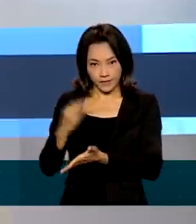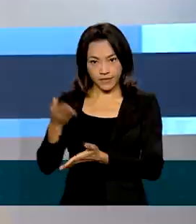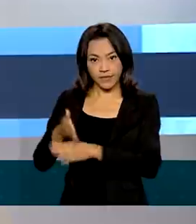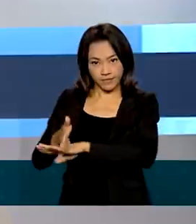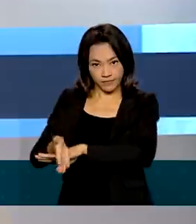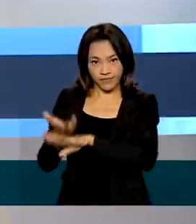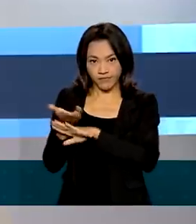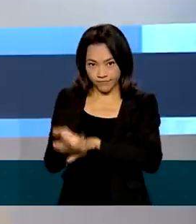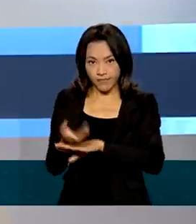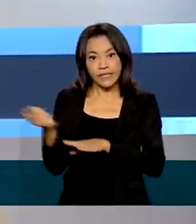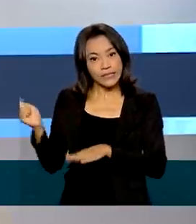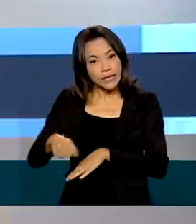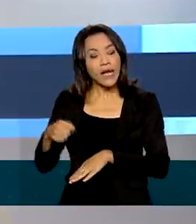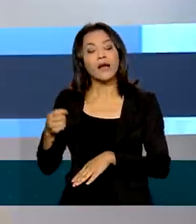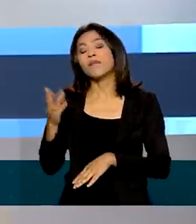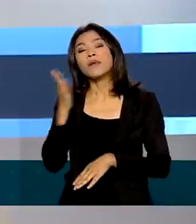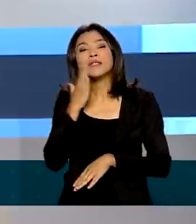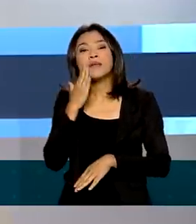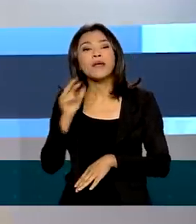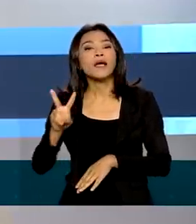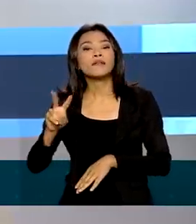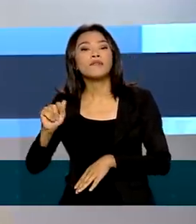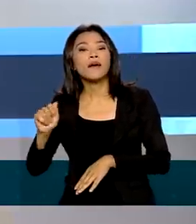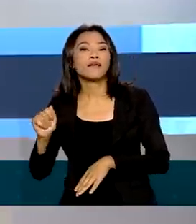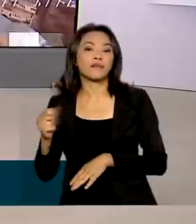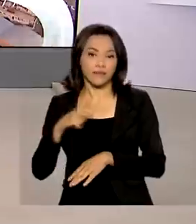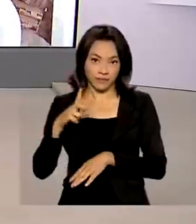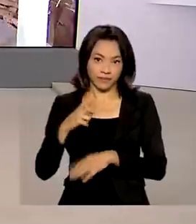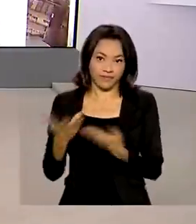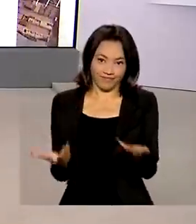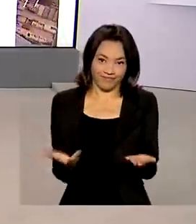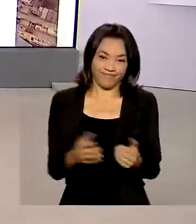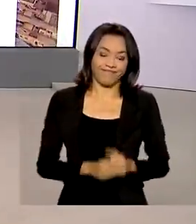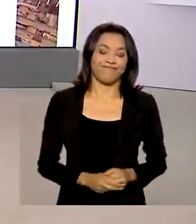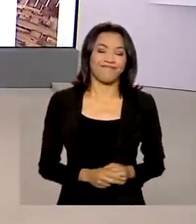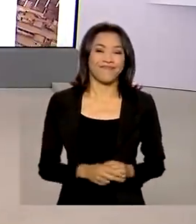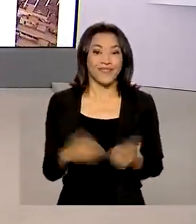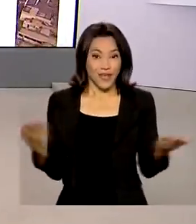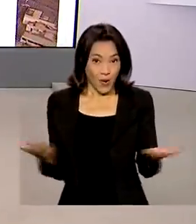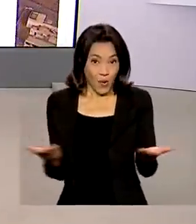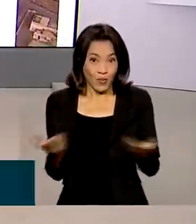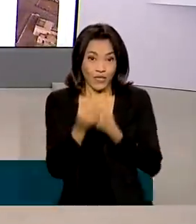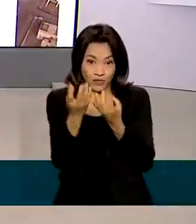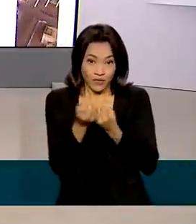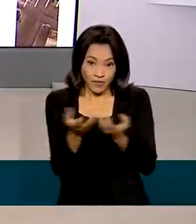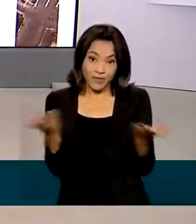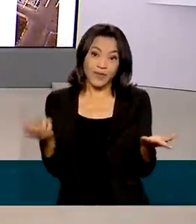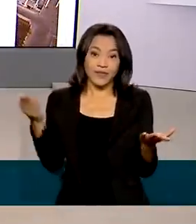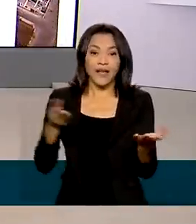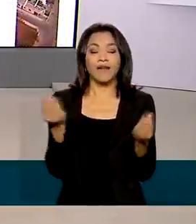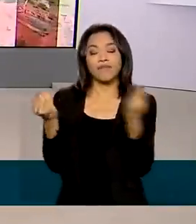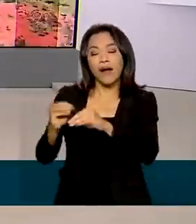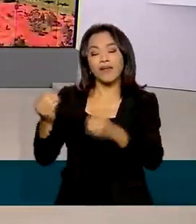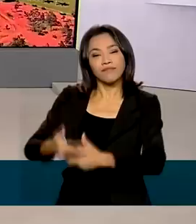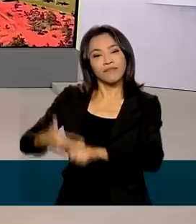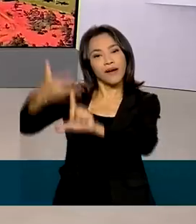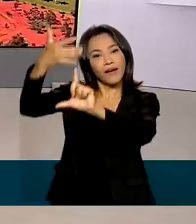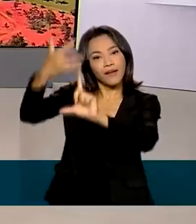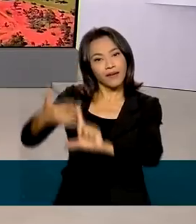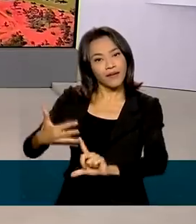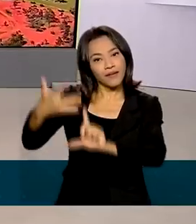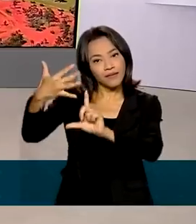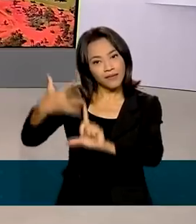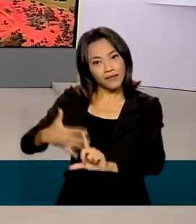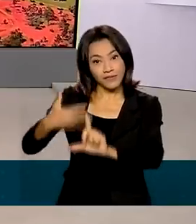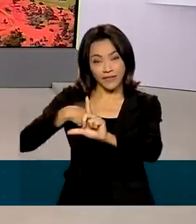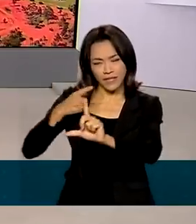nele também é possível consultar as vagas disponíveis. As reportagens de hoje estão nas redes sociais da TV Brasil. Lá também você